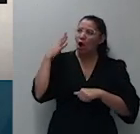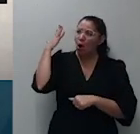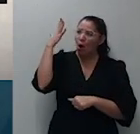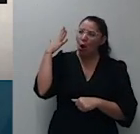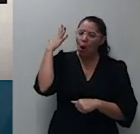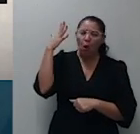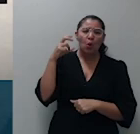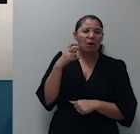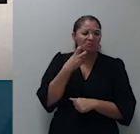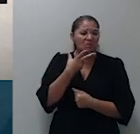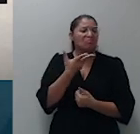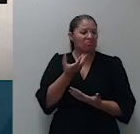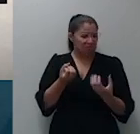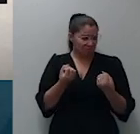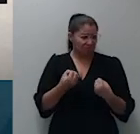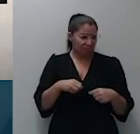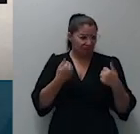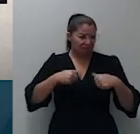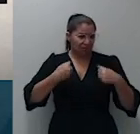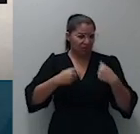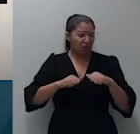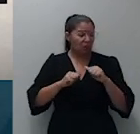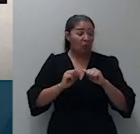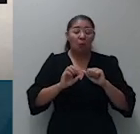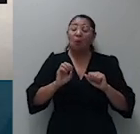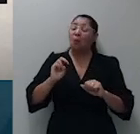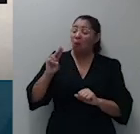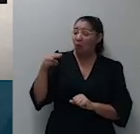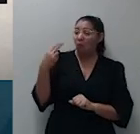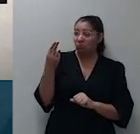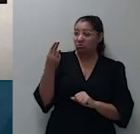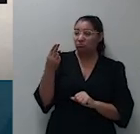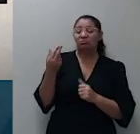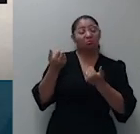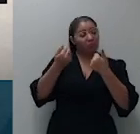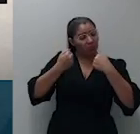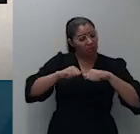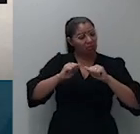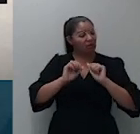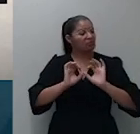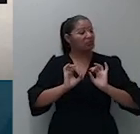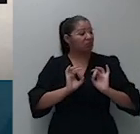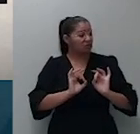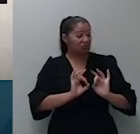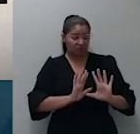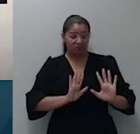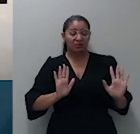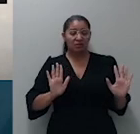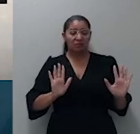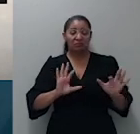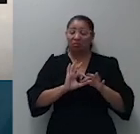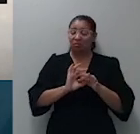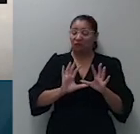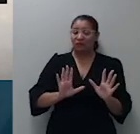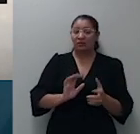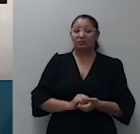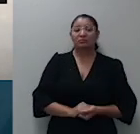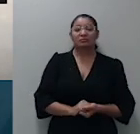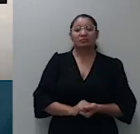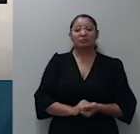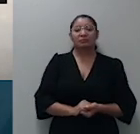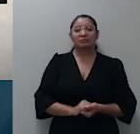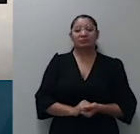podemos dispensá-la. passaríamos a ouvir o voto do eminente relator, porque se houver necessidade...